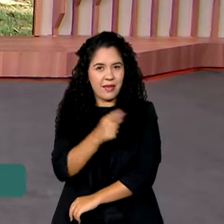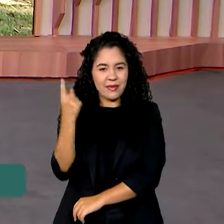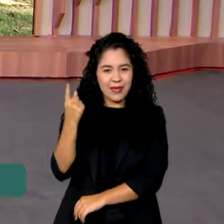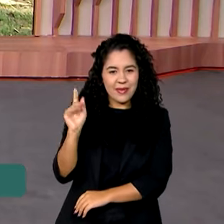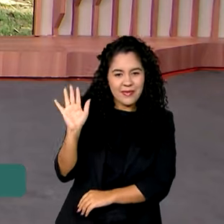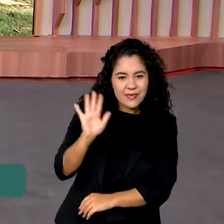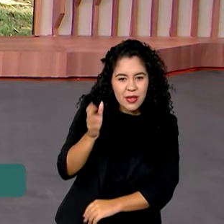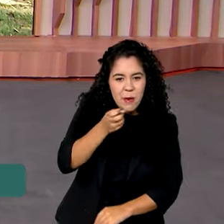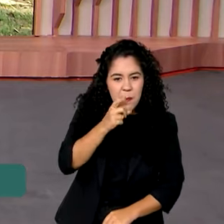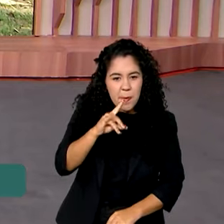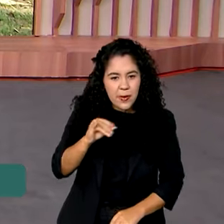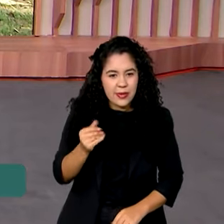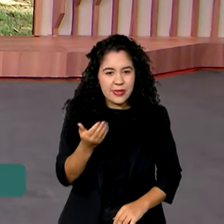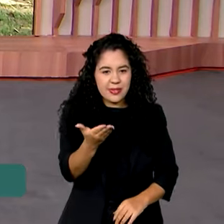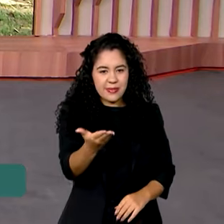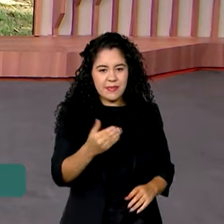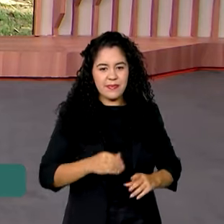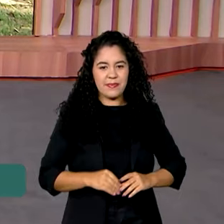Fernanda.